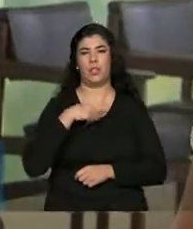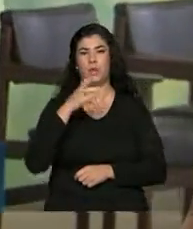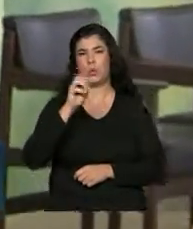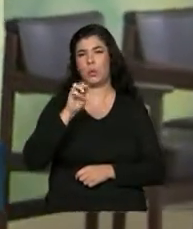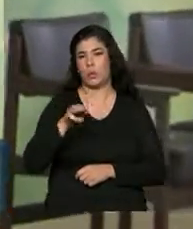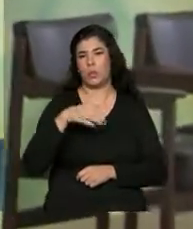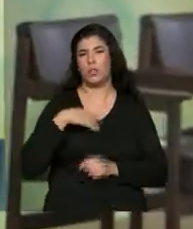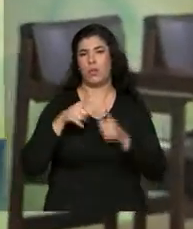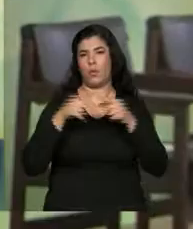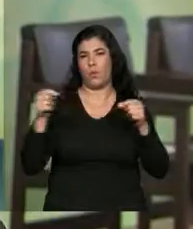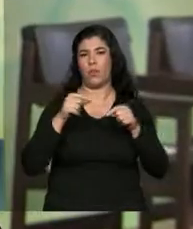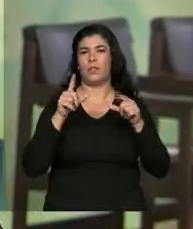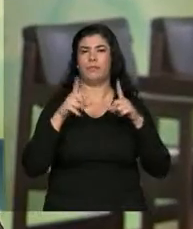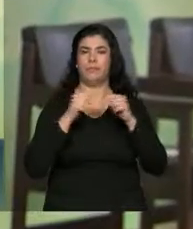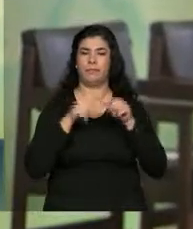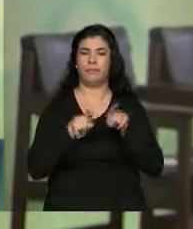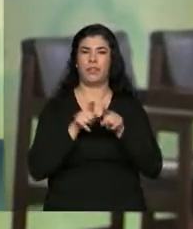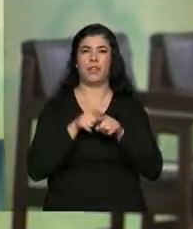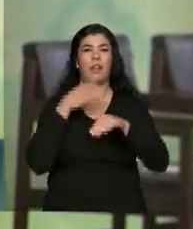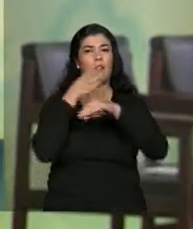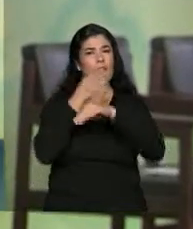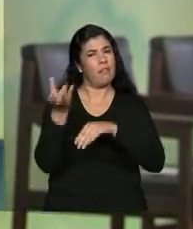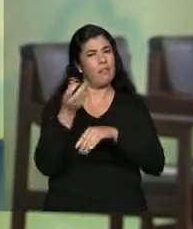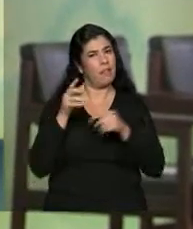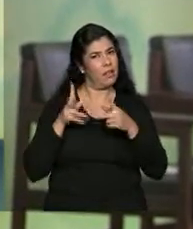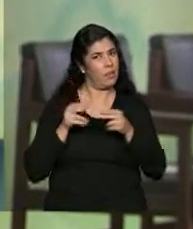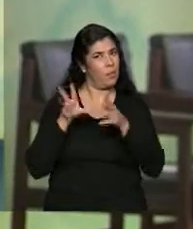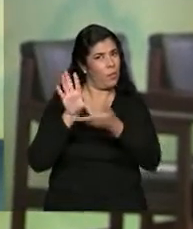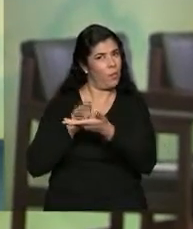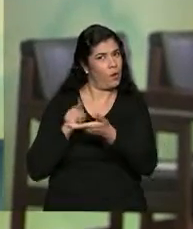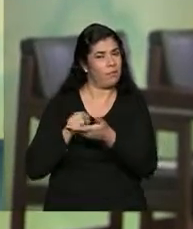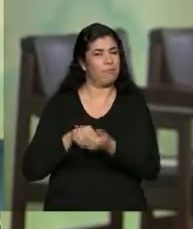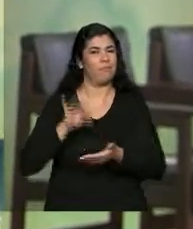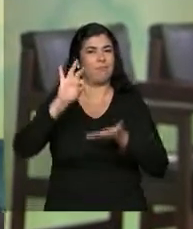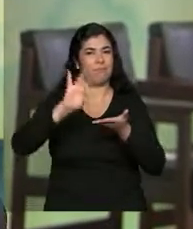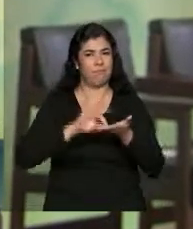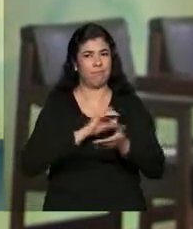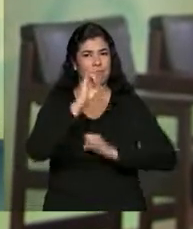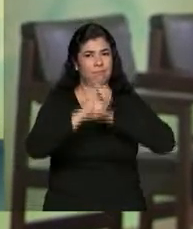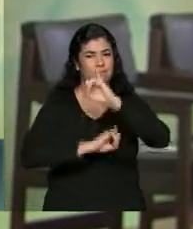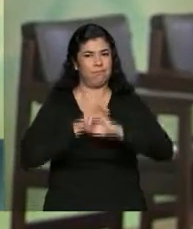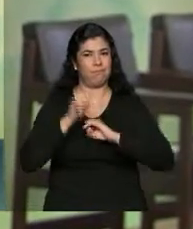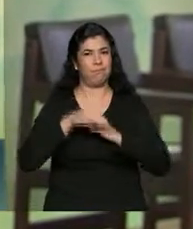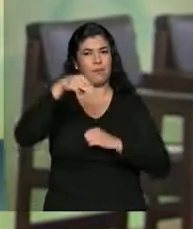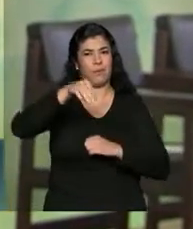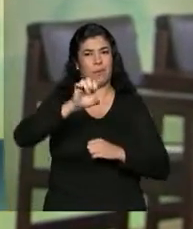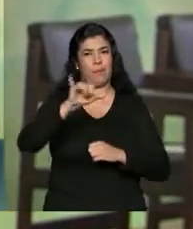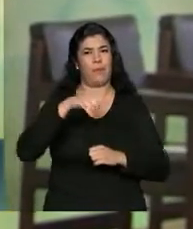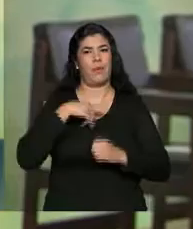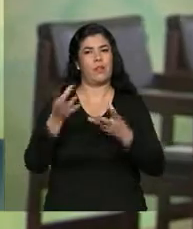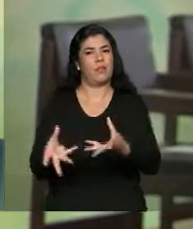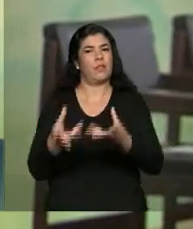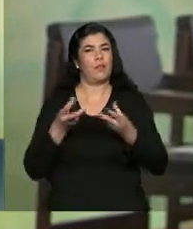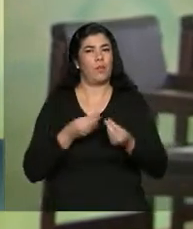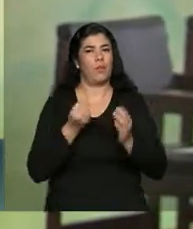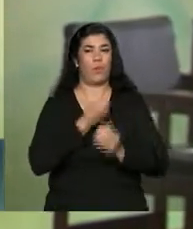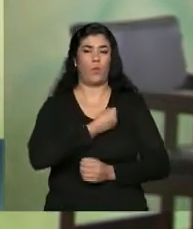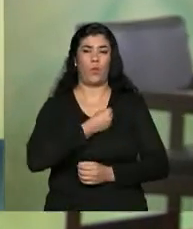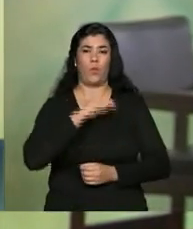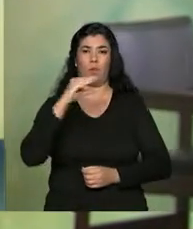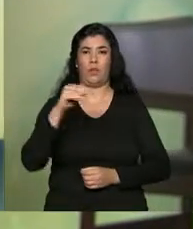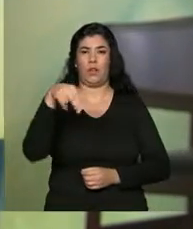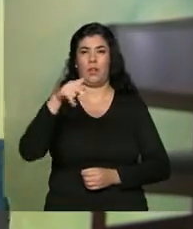E se você quiser fazer como a Ana, é só entrar no portal do Empreendedor. O cadastro é feito online e na hora você recebe o CNPJ, o